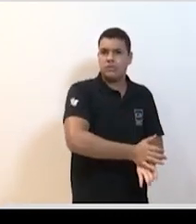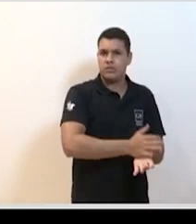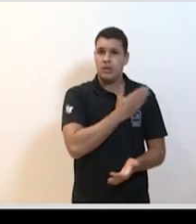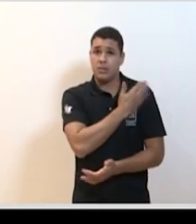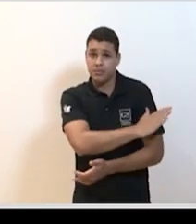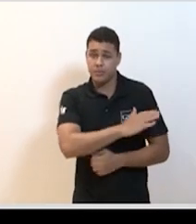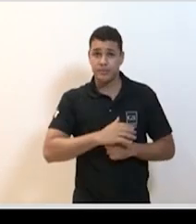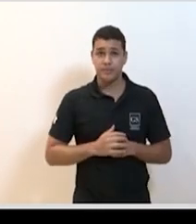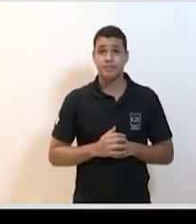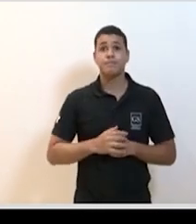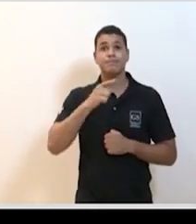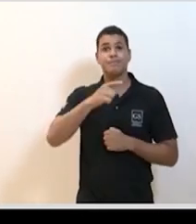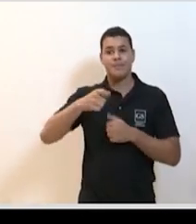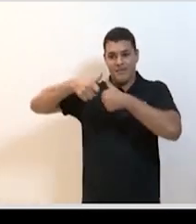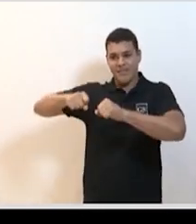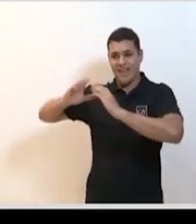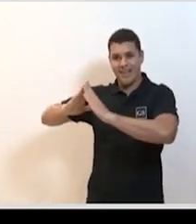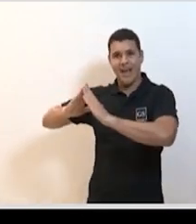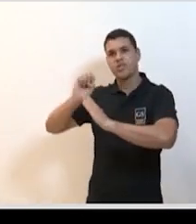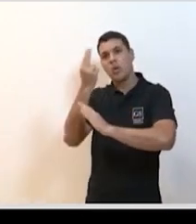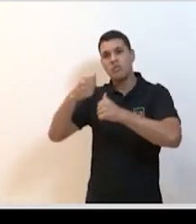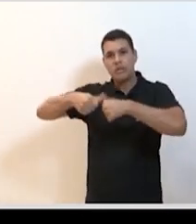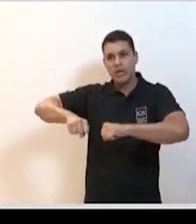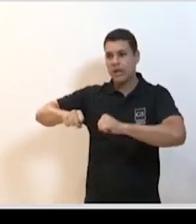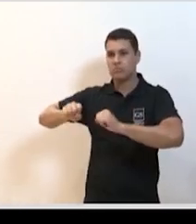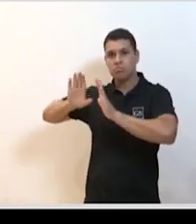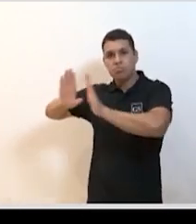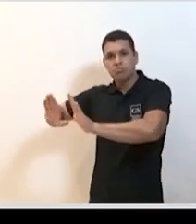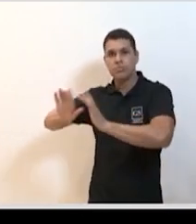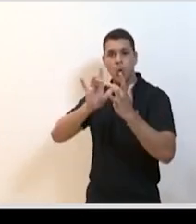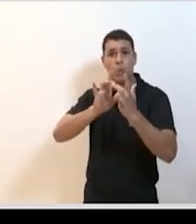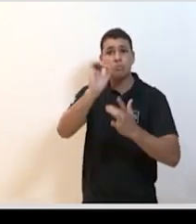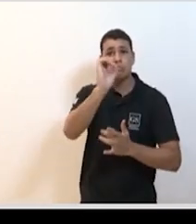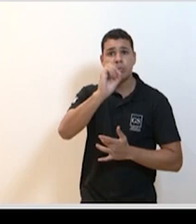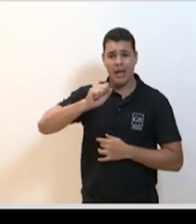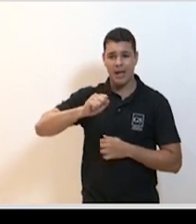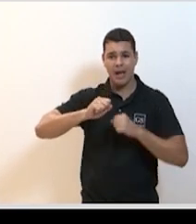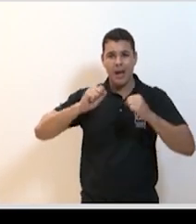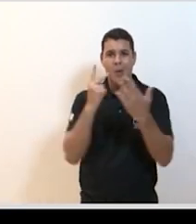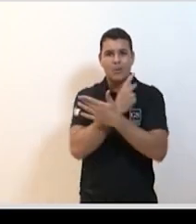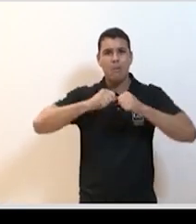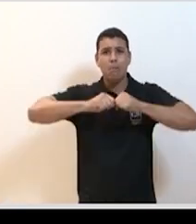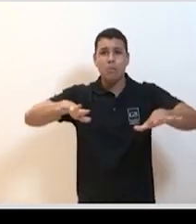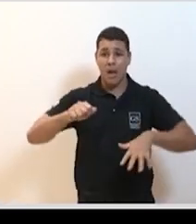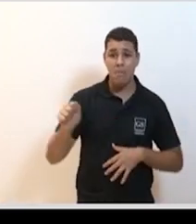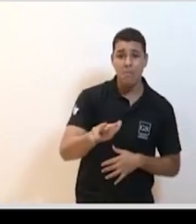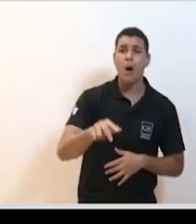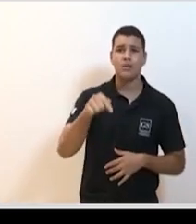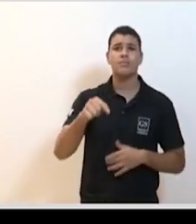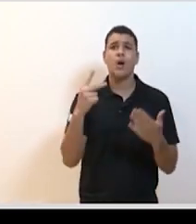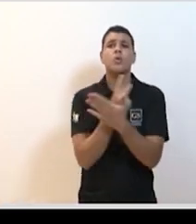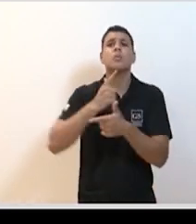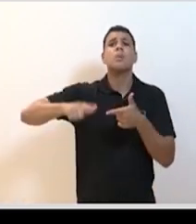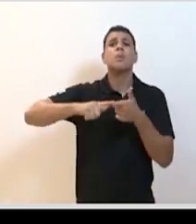No ebola, a experiência do quarentena não foi boa, porque eram áreas em que era difícil chegar à comida. Então, é óbvio que a gente